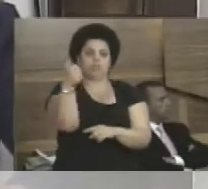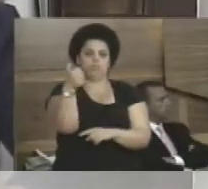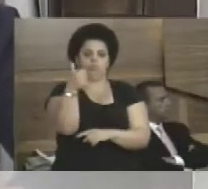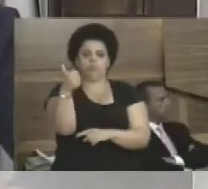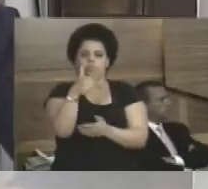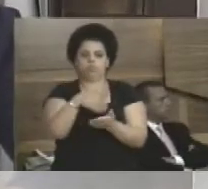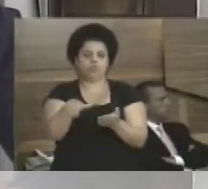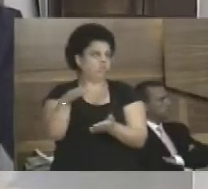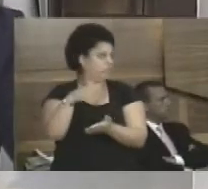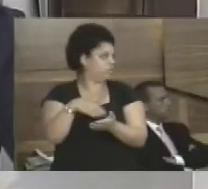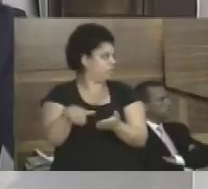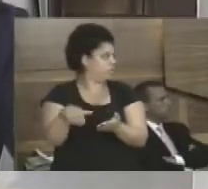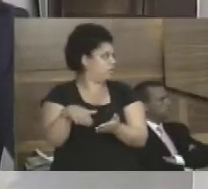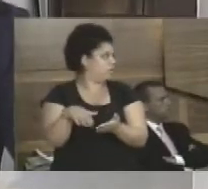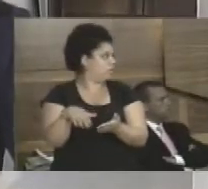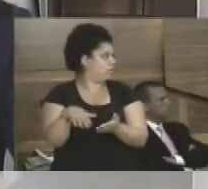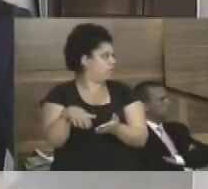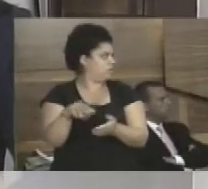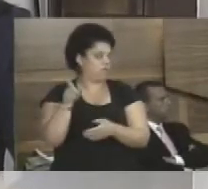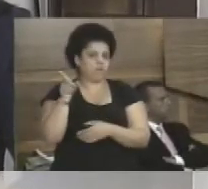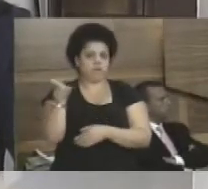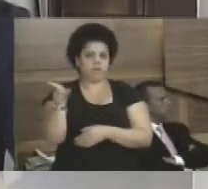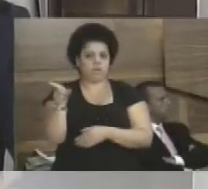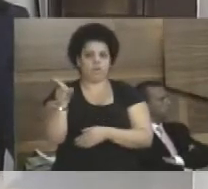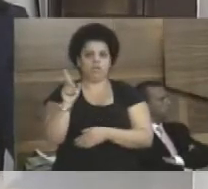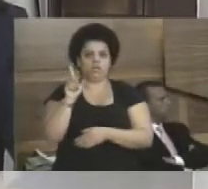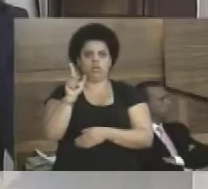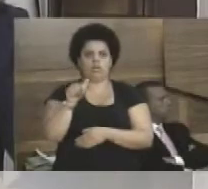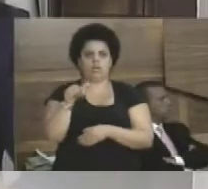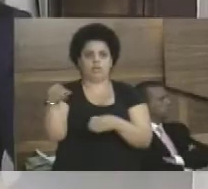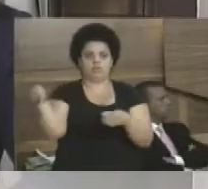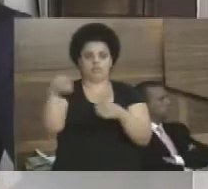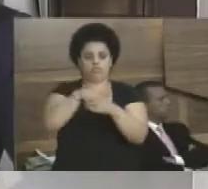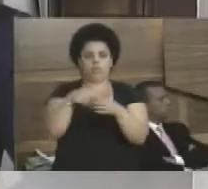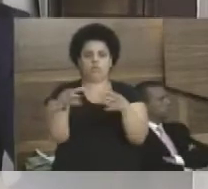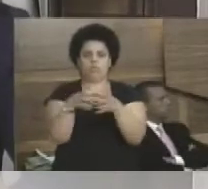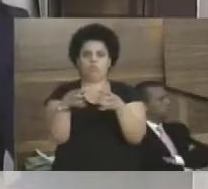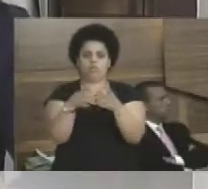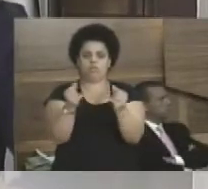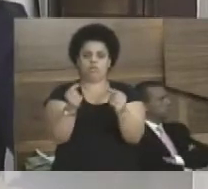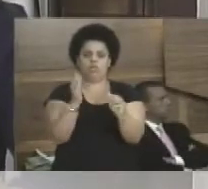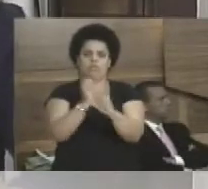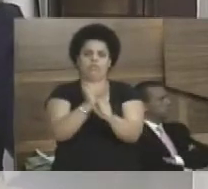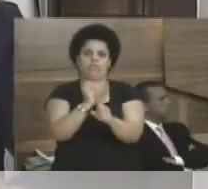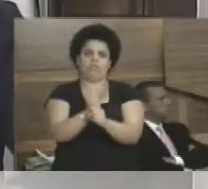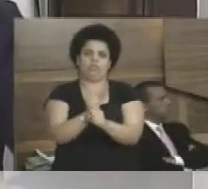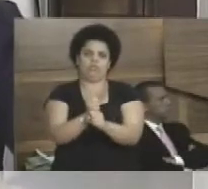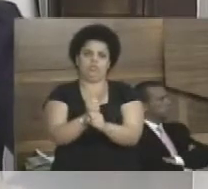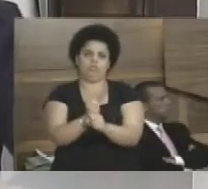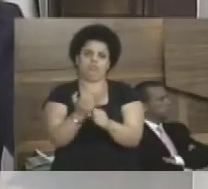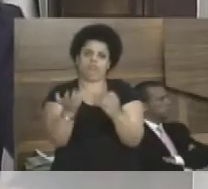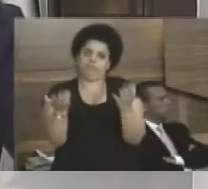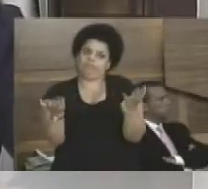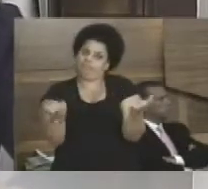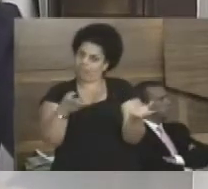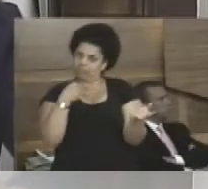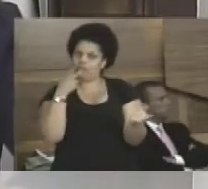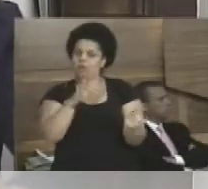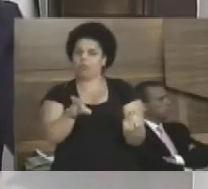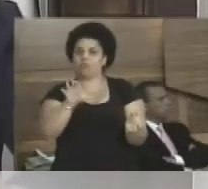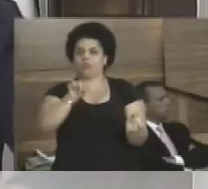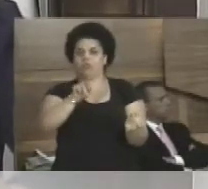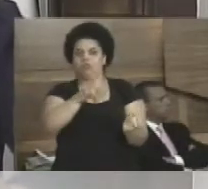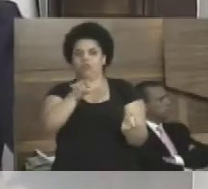casa. Além de primeiro secretário, ele é o membro da comissão de finanças que também se manifesta em uma uso campeão. Então, se ele não